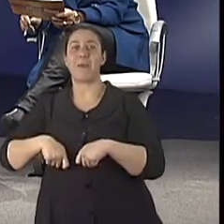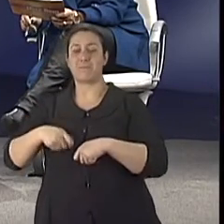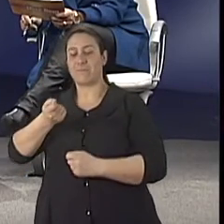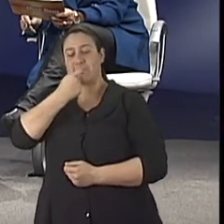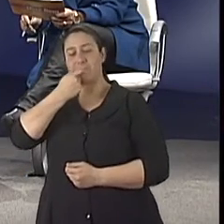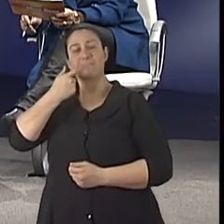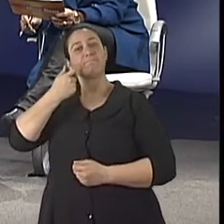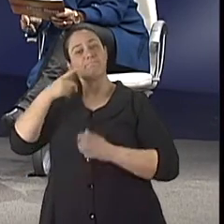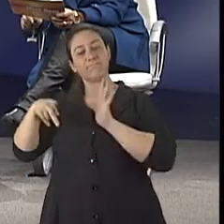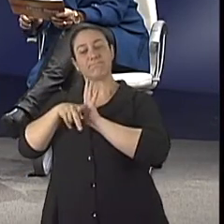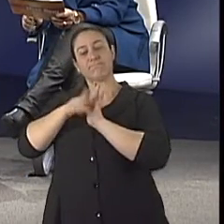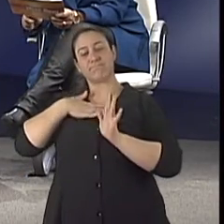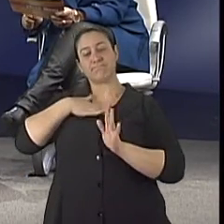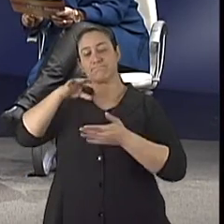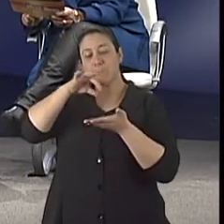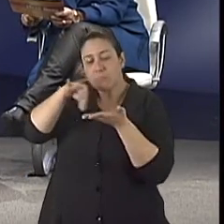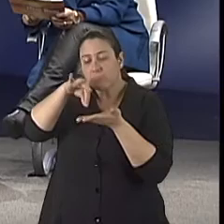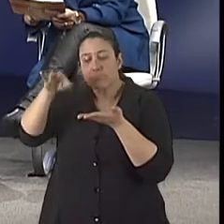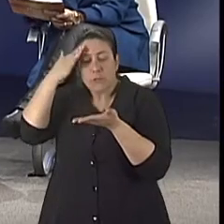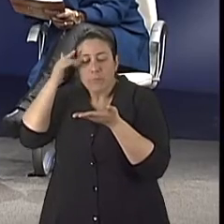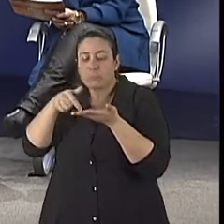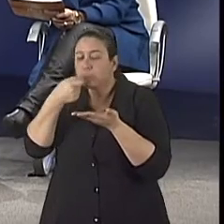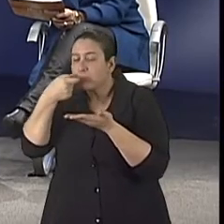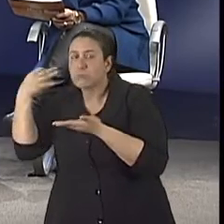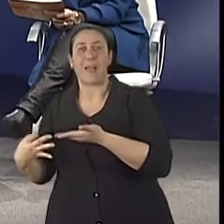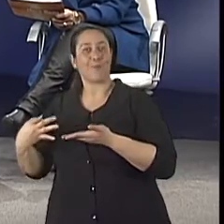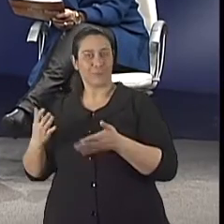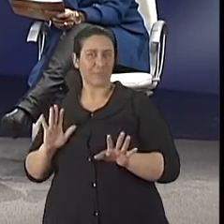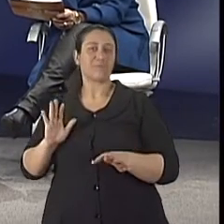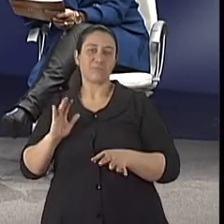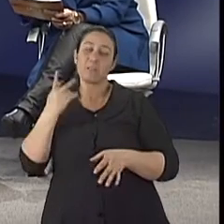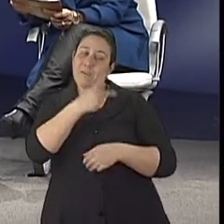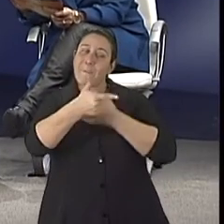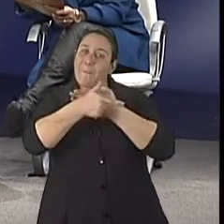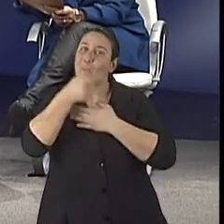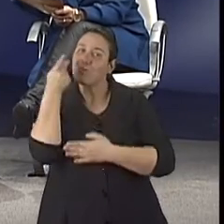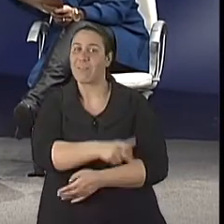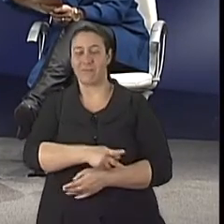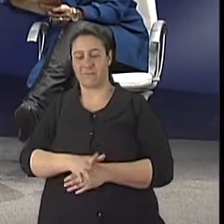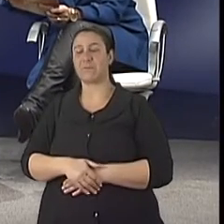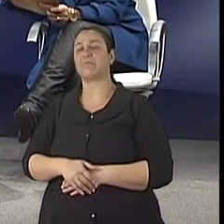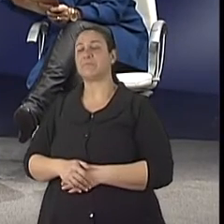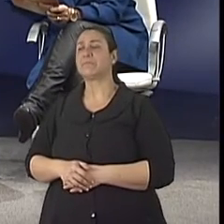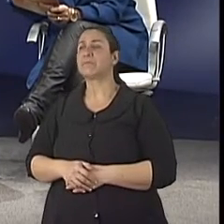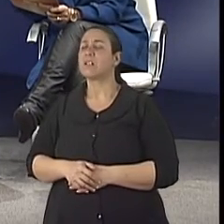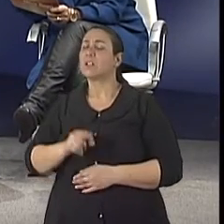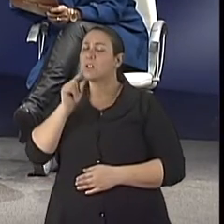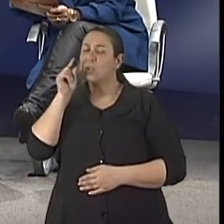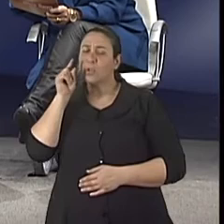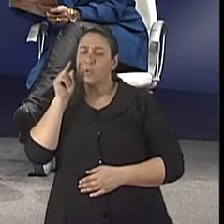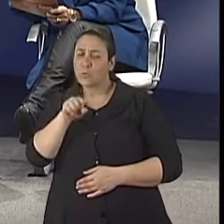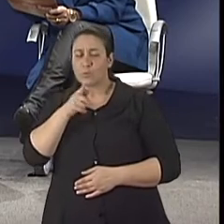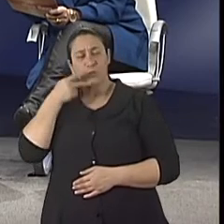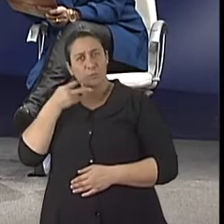correto, mais ele vai conseguir fazer. Claro. Então é importante esse papel da família. Muito importante. E quando tu falas aí no medicamento